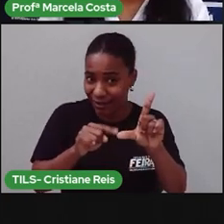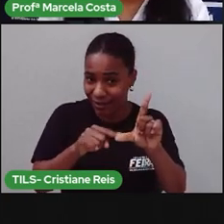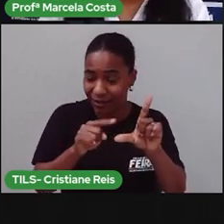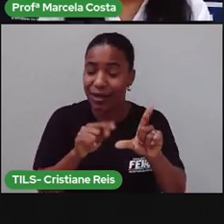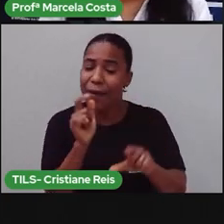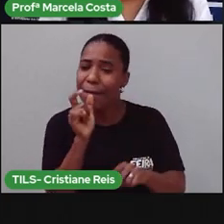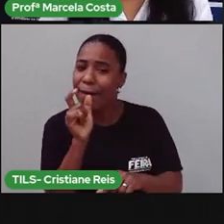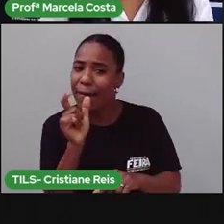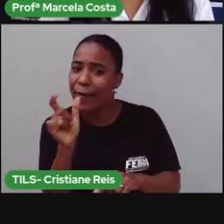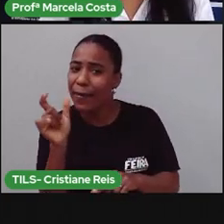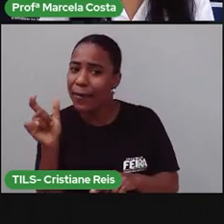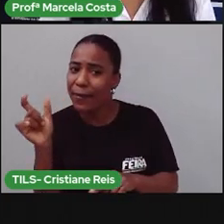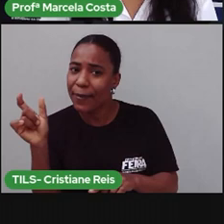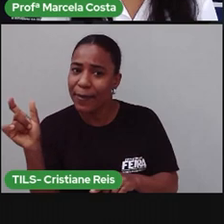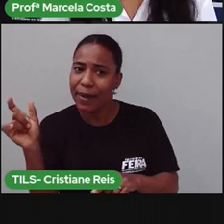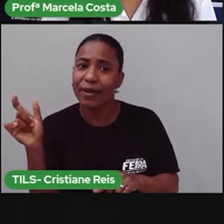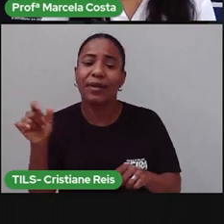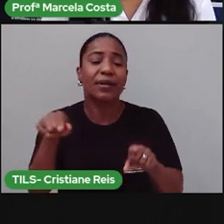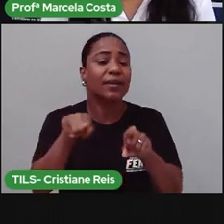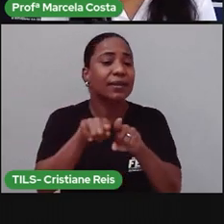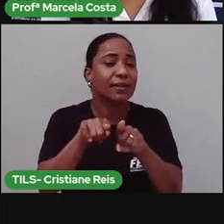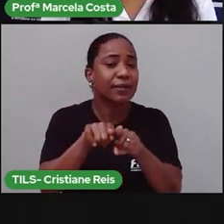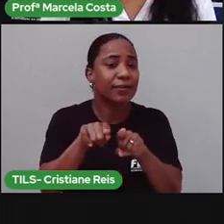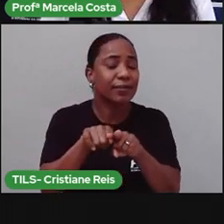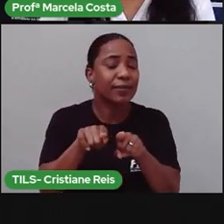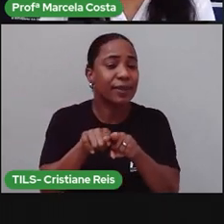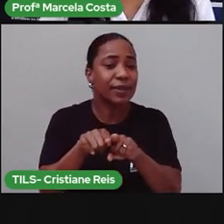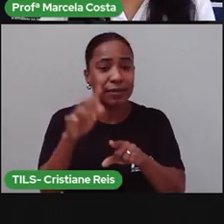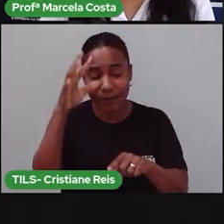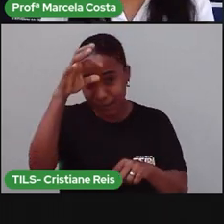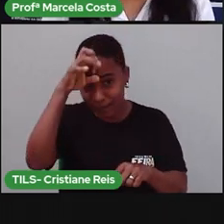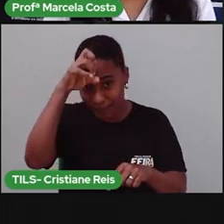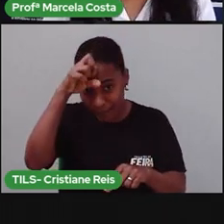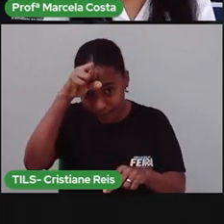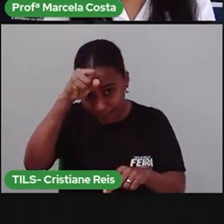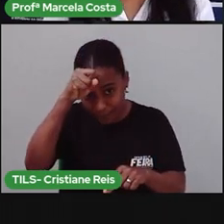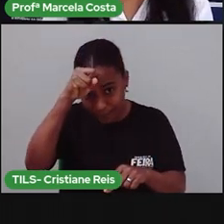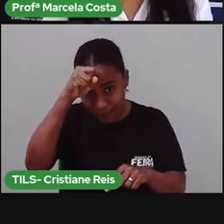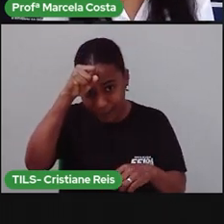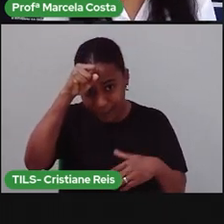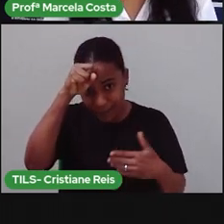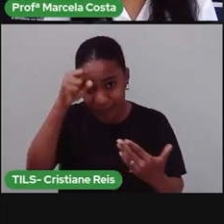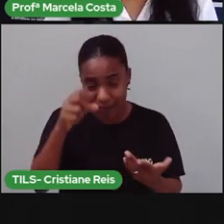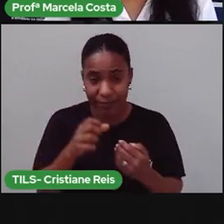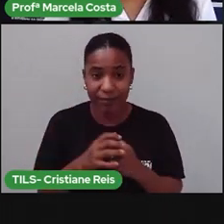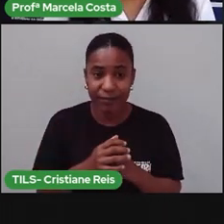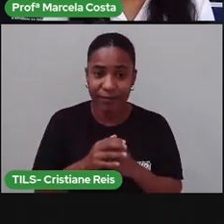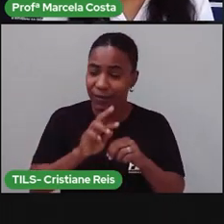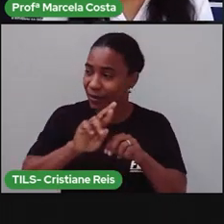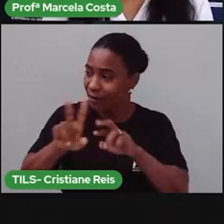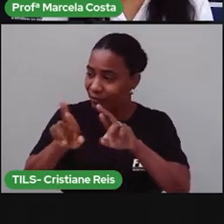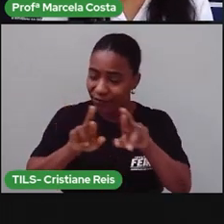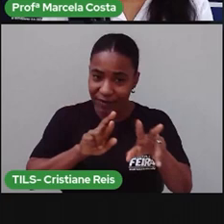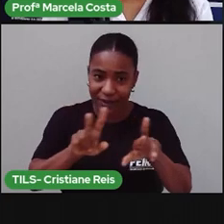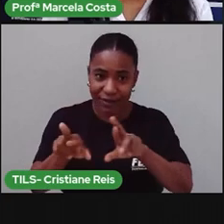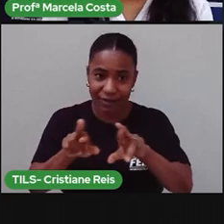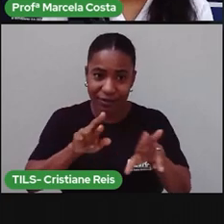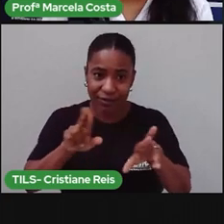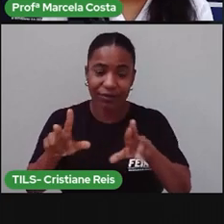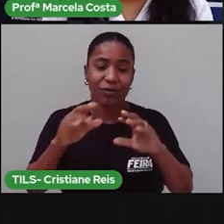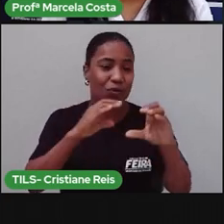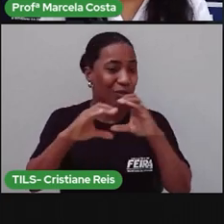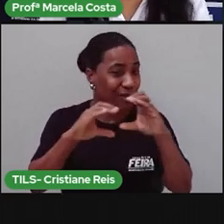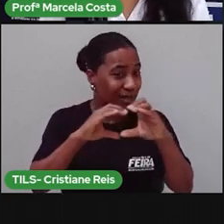palavras. E que você aprenda também as diferentes formas de comunicação